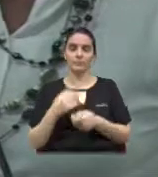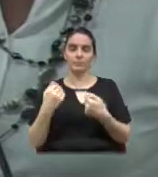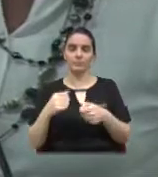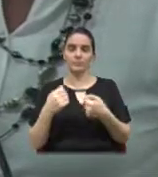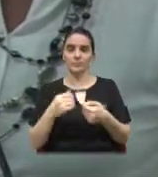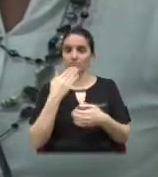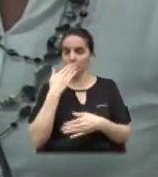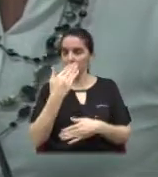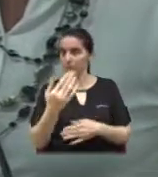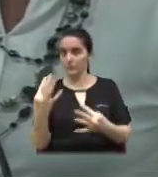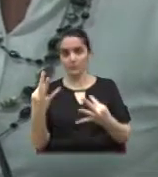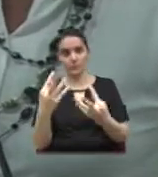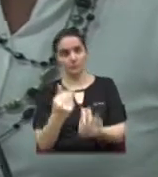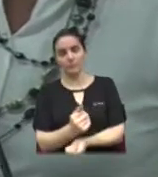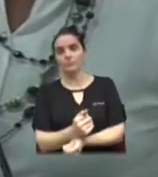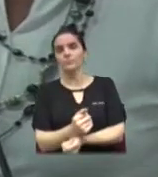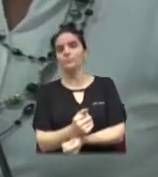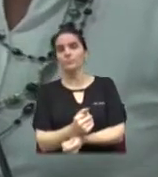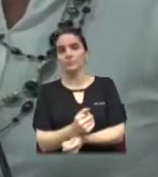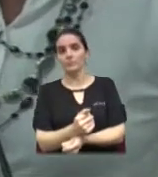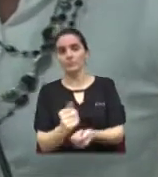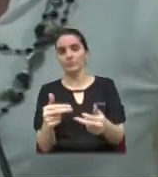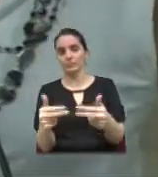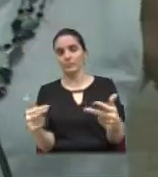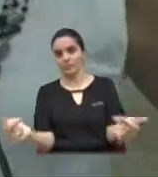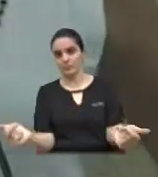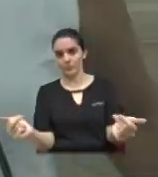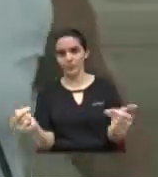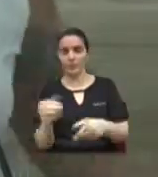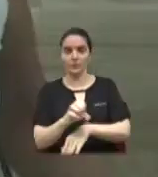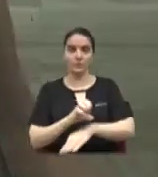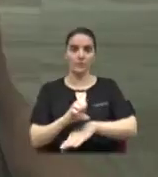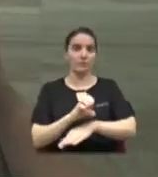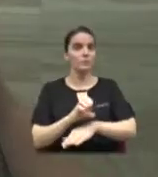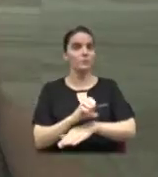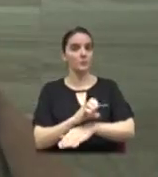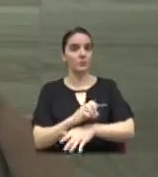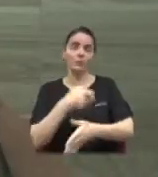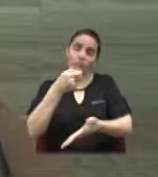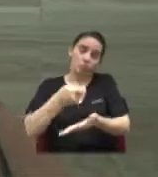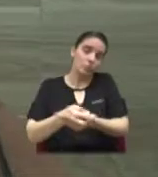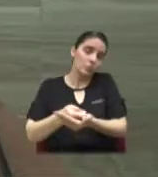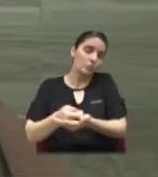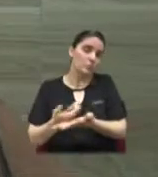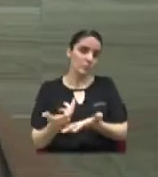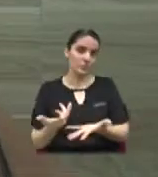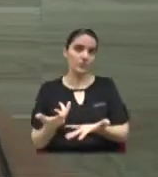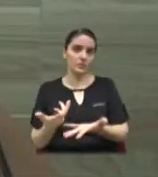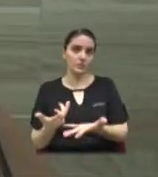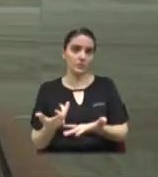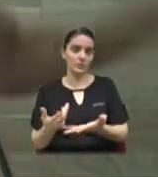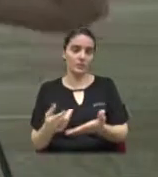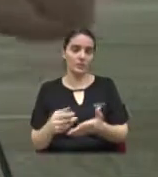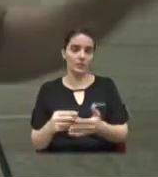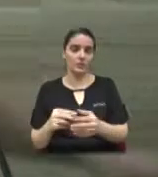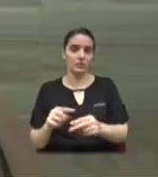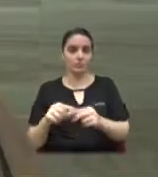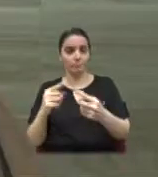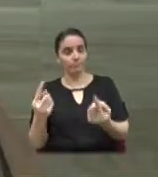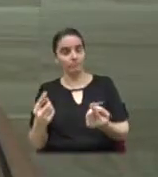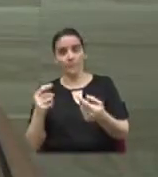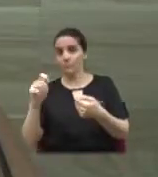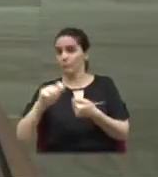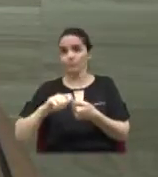necessários nos casos em que o Estado tem não feito o dever de